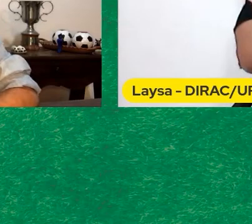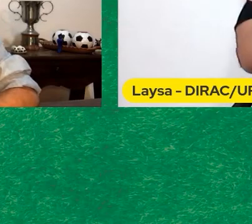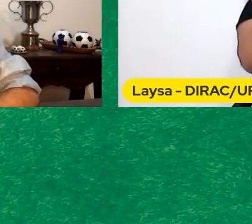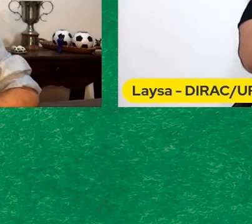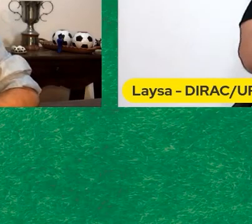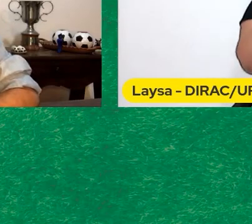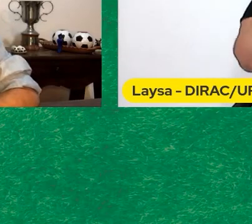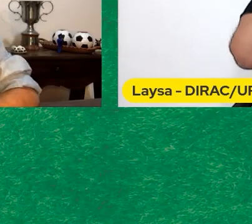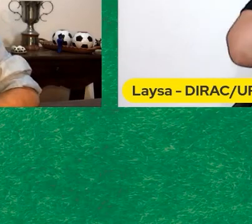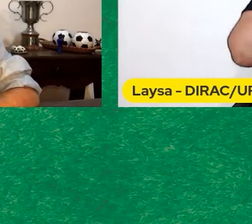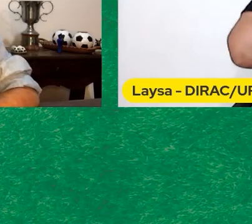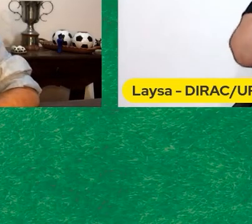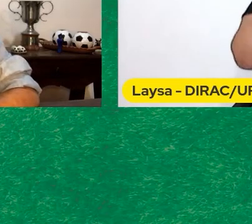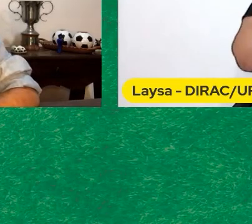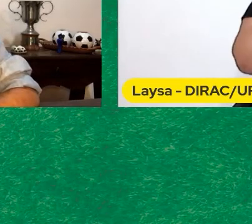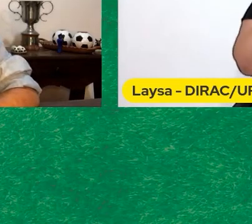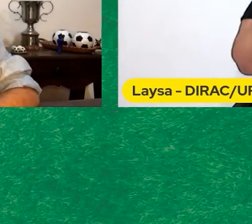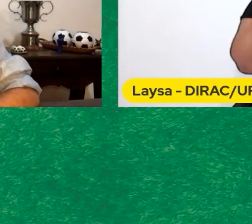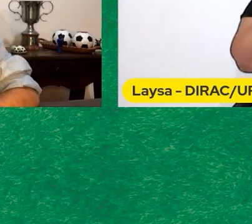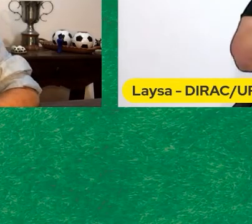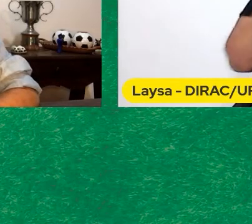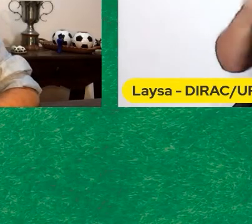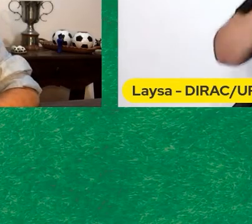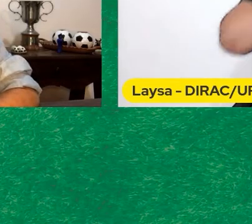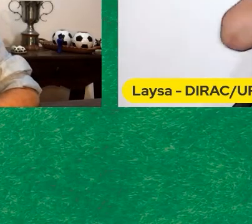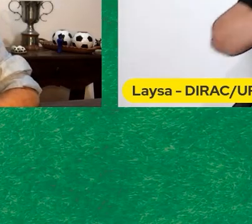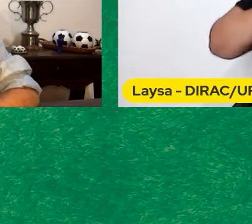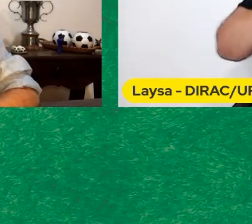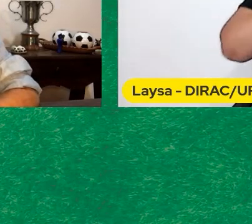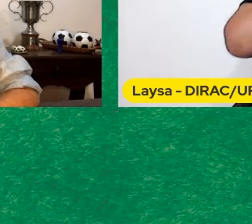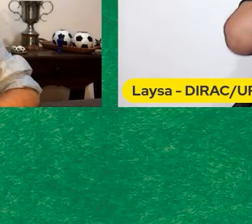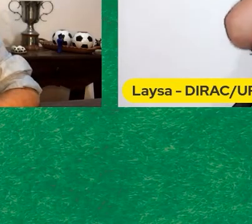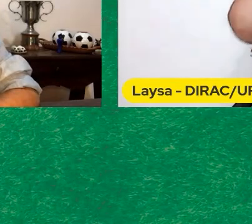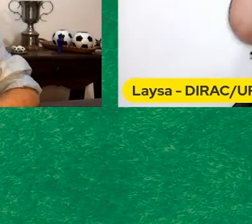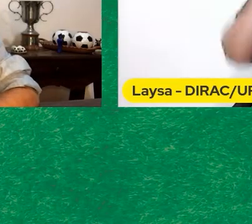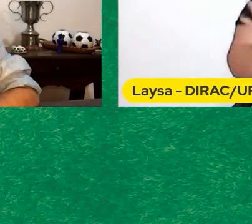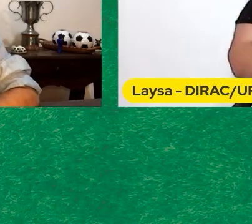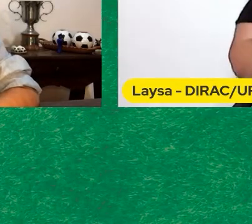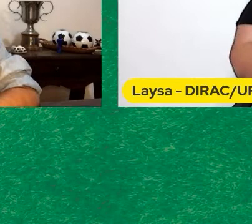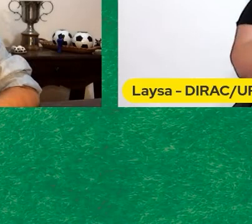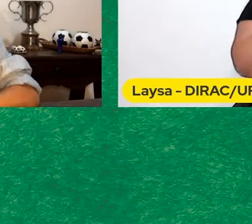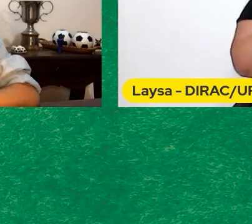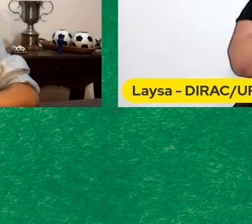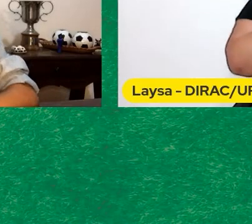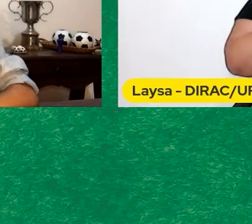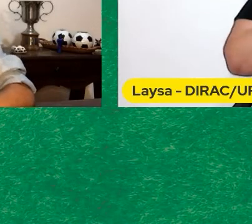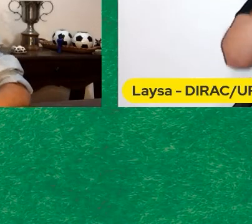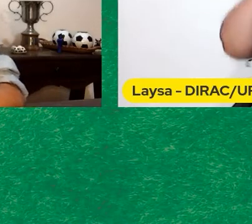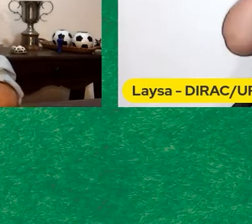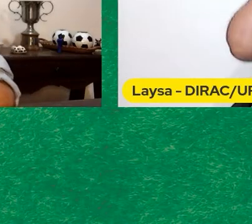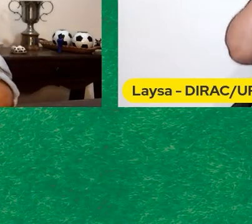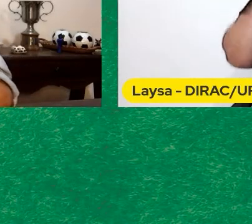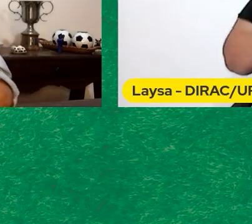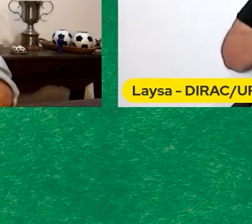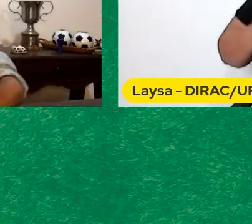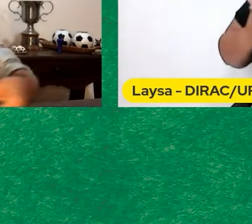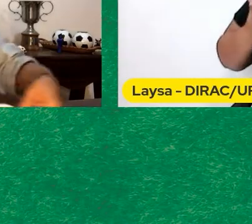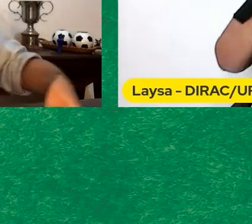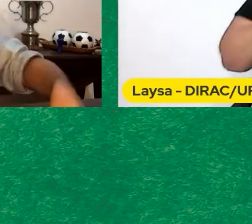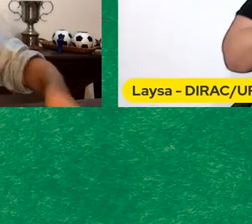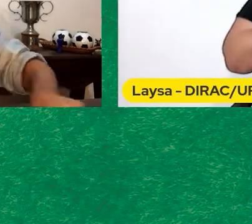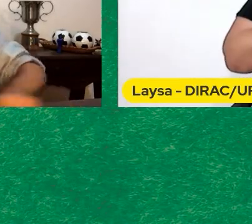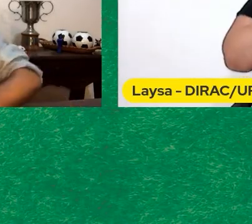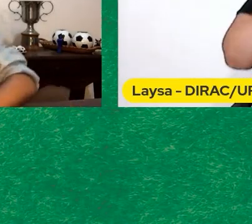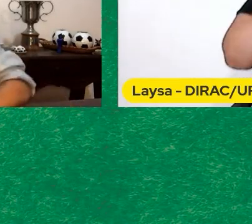positivo Com enorme entusiasmo Da parte dele E lembro que foi uma sessão memorável Com a exibição do subterrâneo do